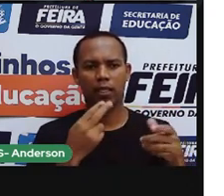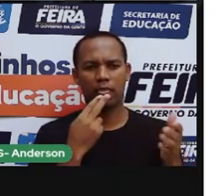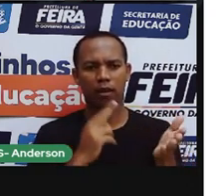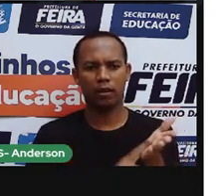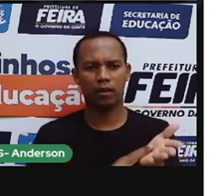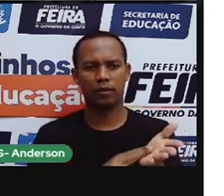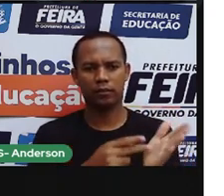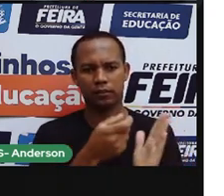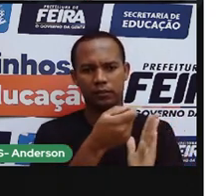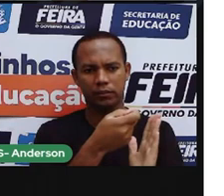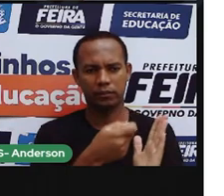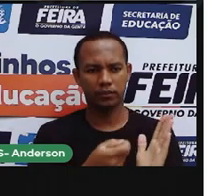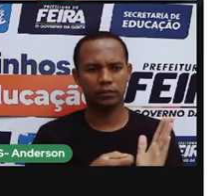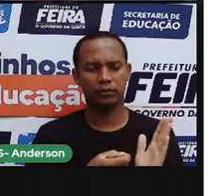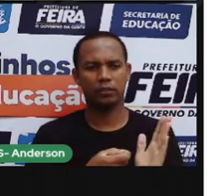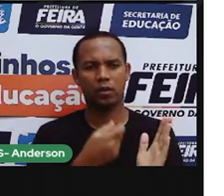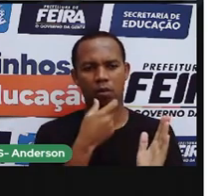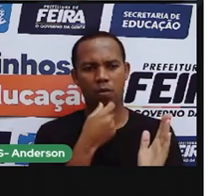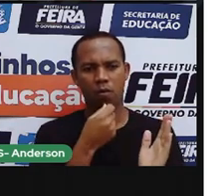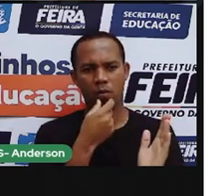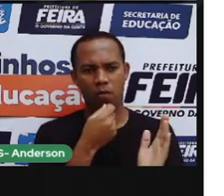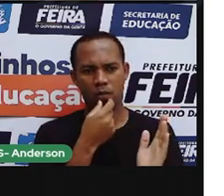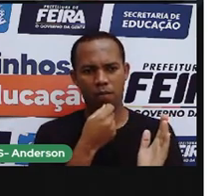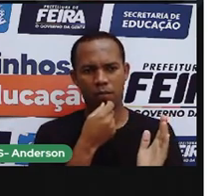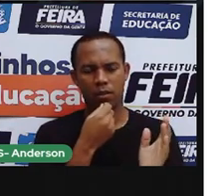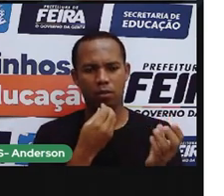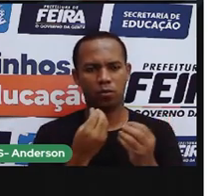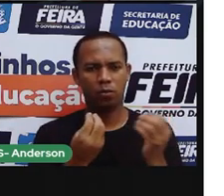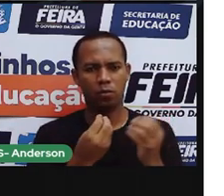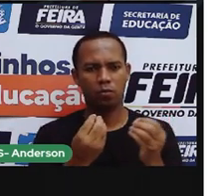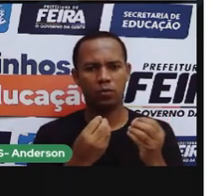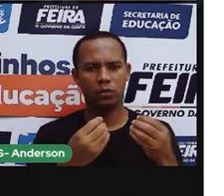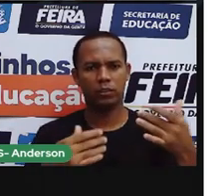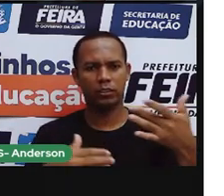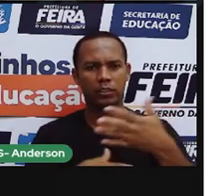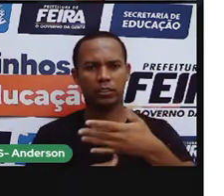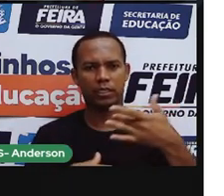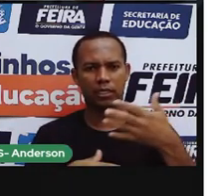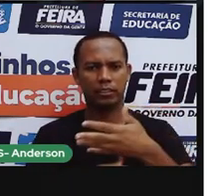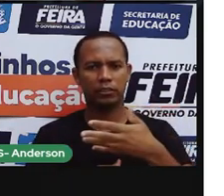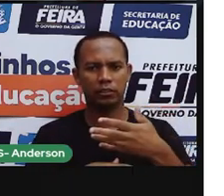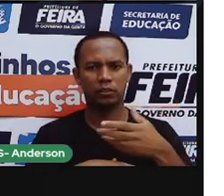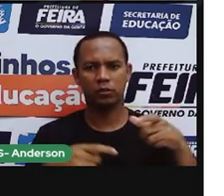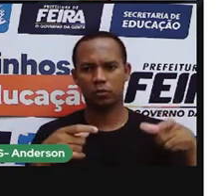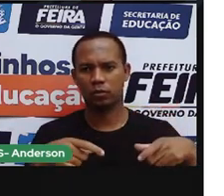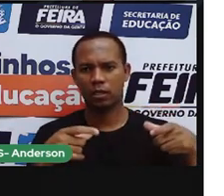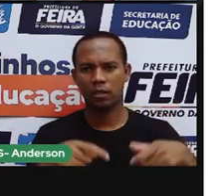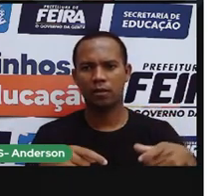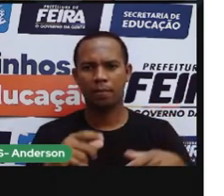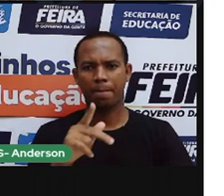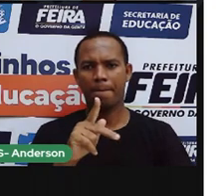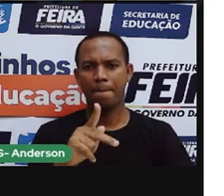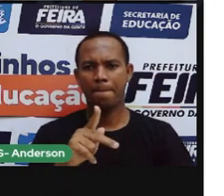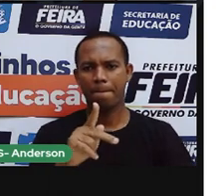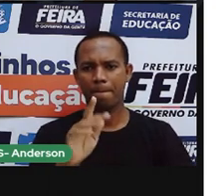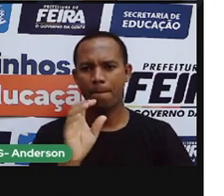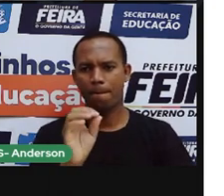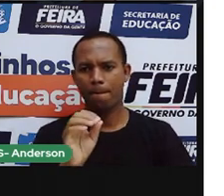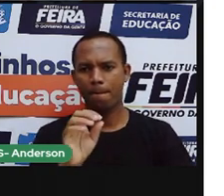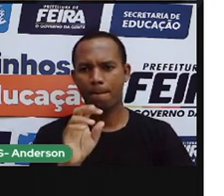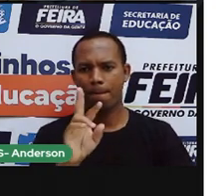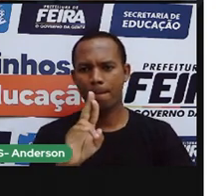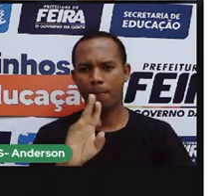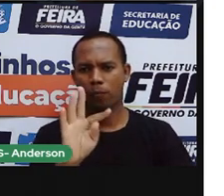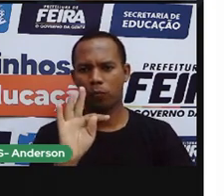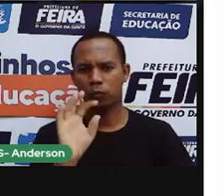escrita, Coperovaes de Caminha, no atual território da cidade de Porto Seguro. Lembra que a Pró falou com vocês,